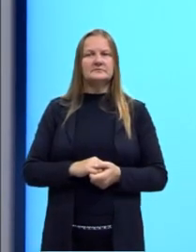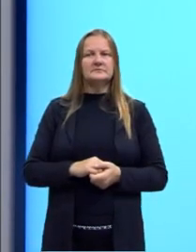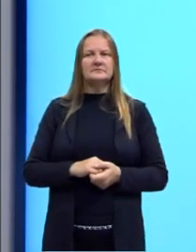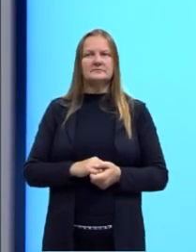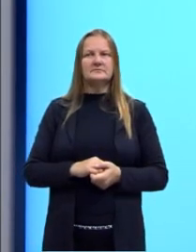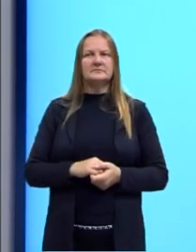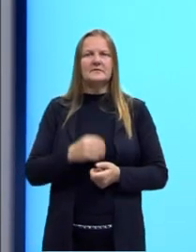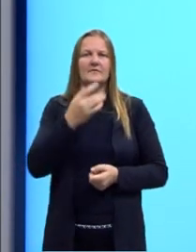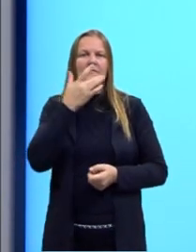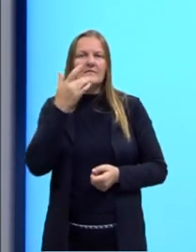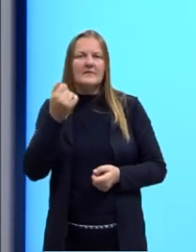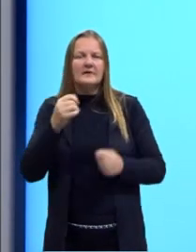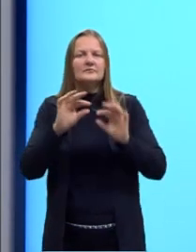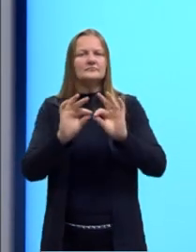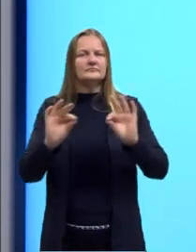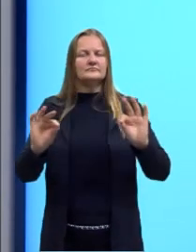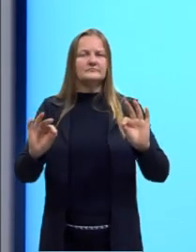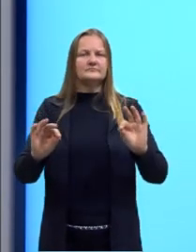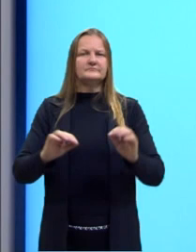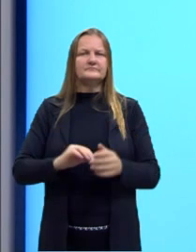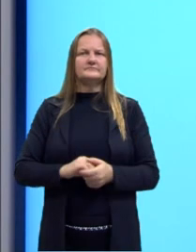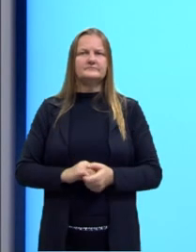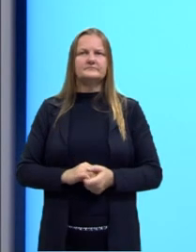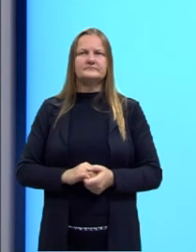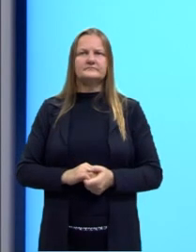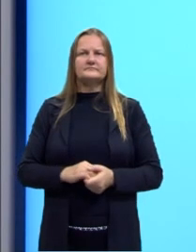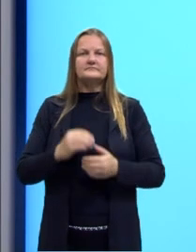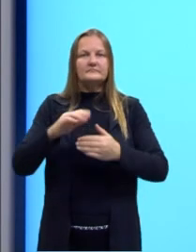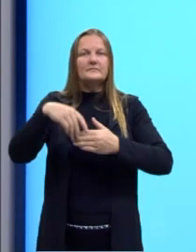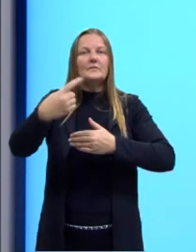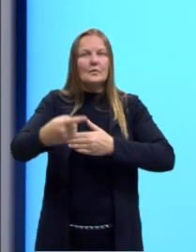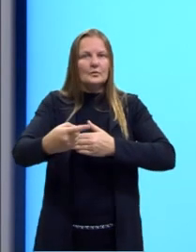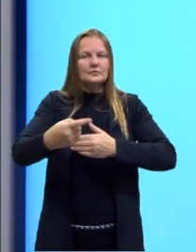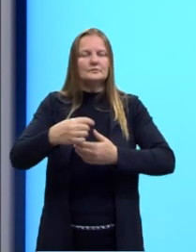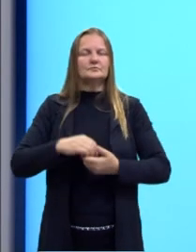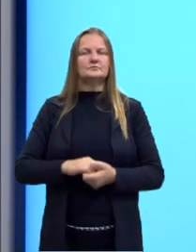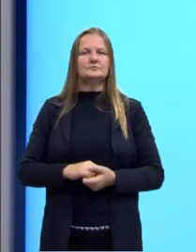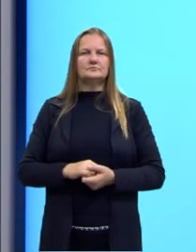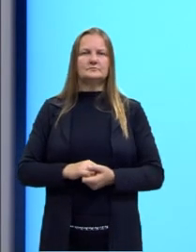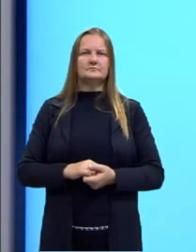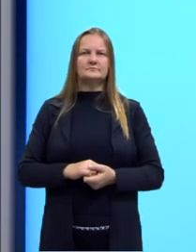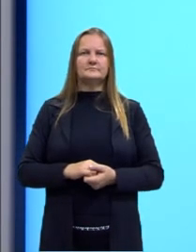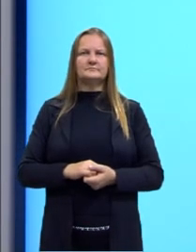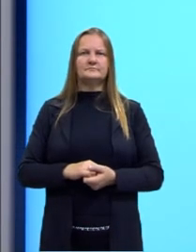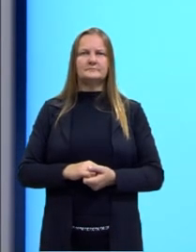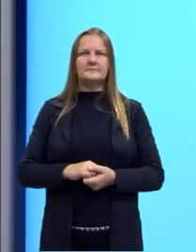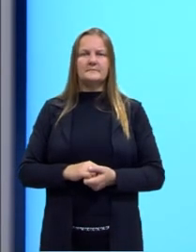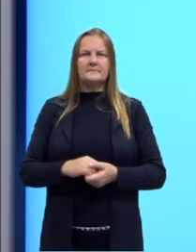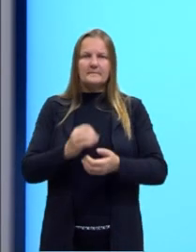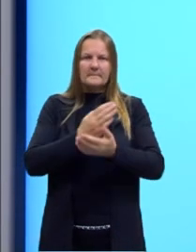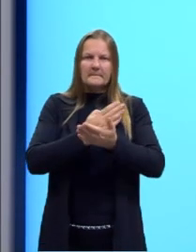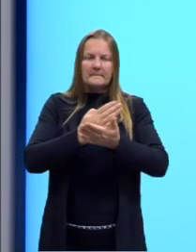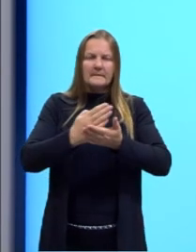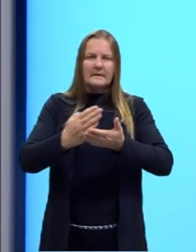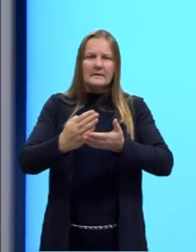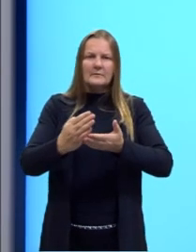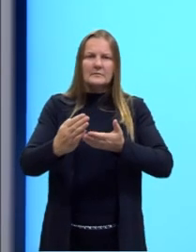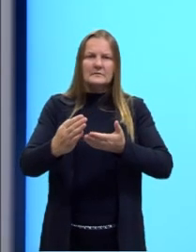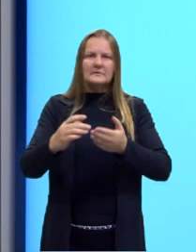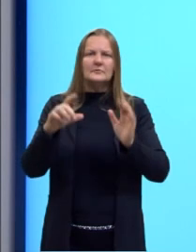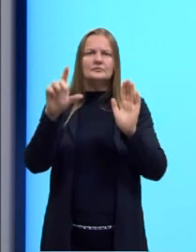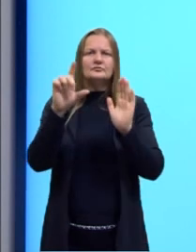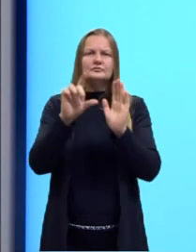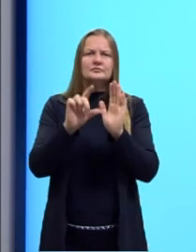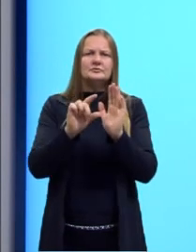Fácil, muito simples. Vamos adiante, então. Vamos começar a diminuir